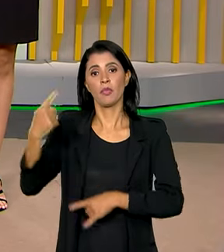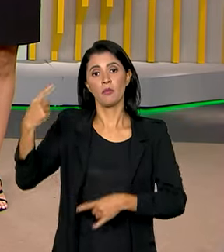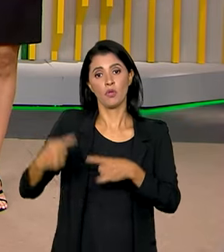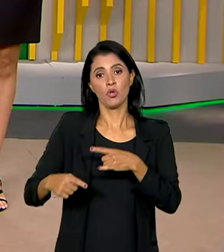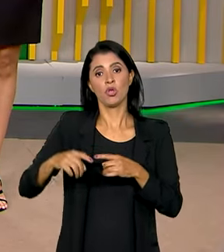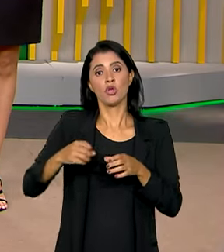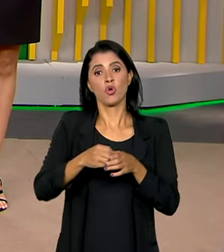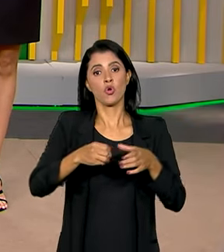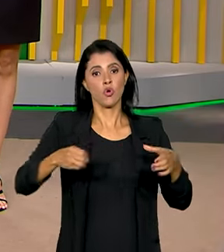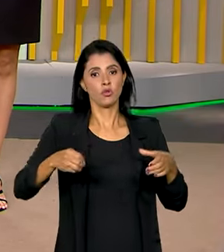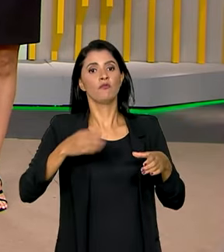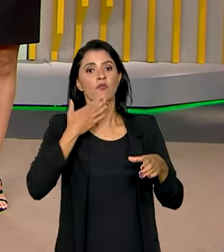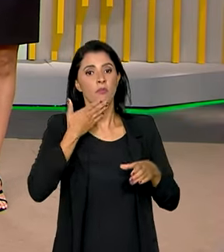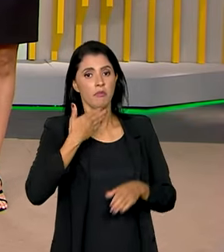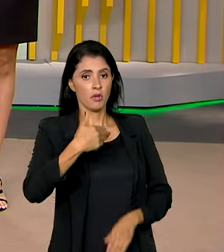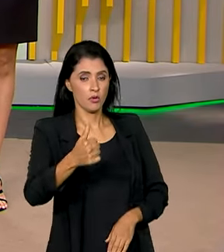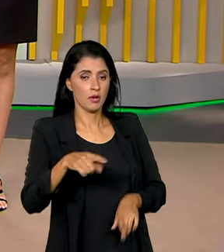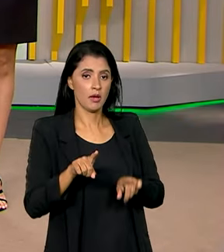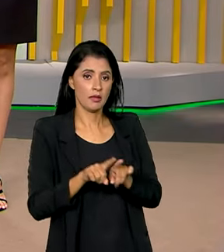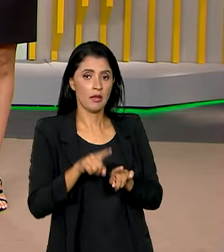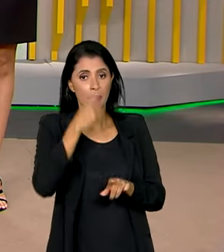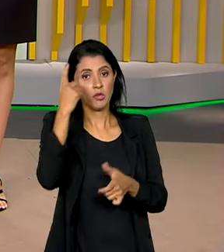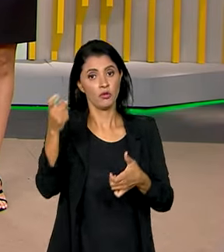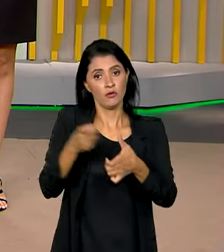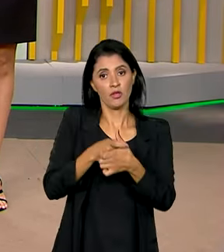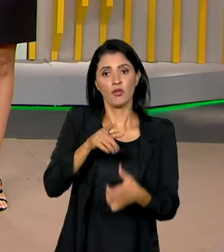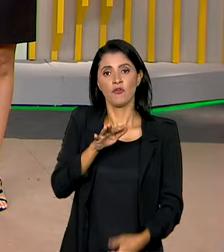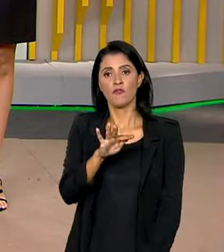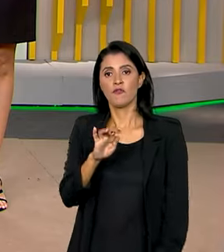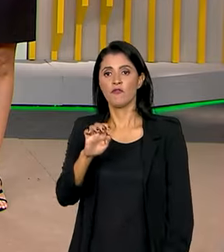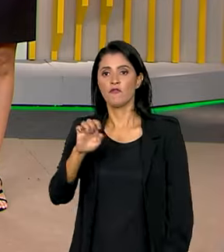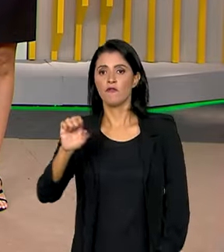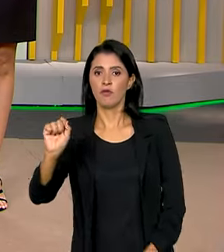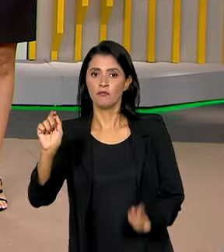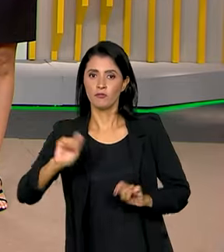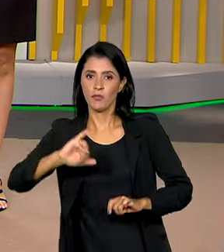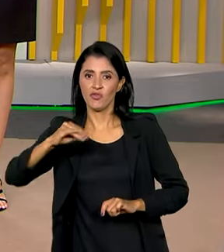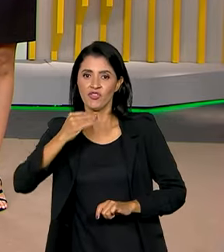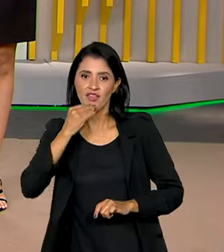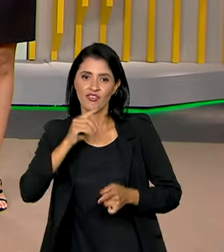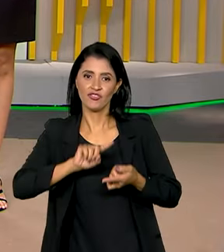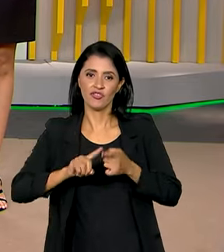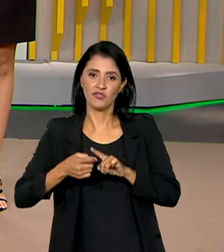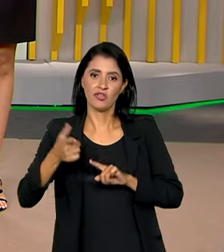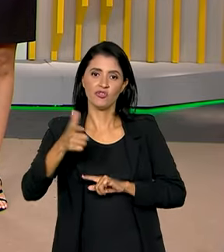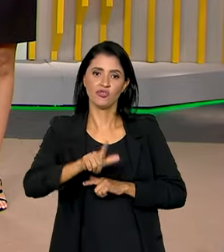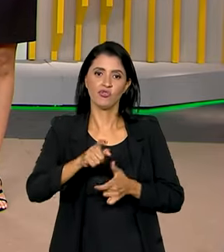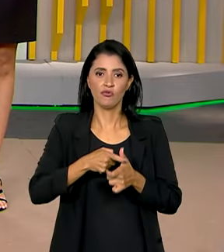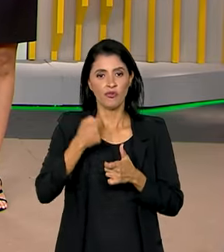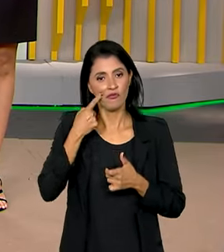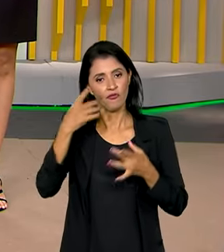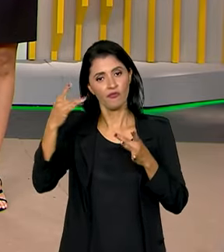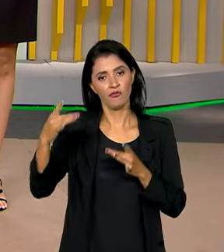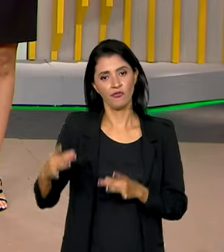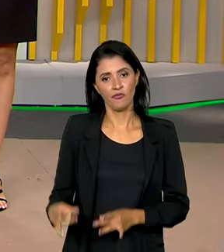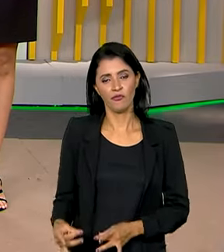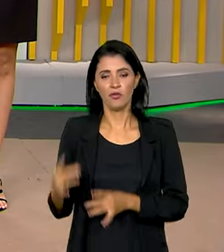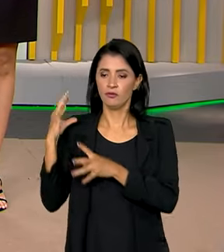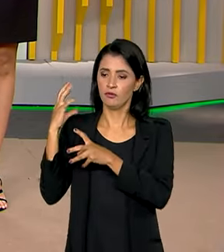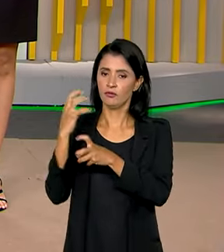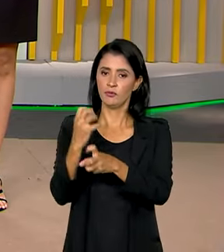de cotas foi atualizada e os endividados com o FIES tiveram a oportunidade de renegociar. Veja tudo isso na